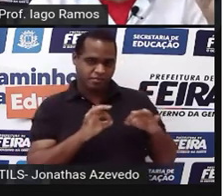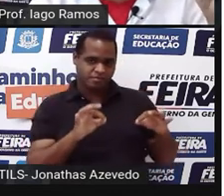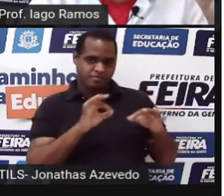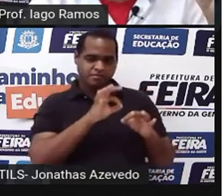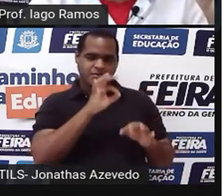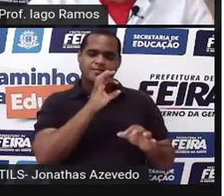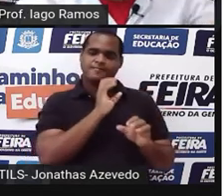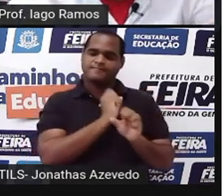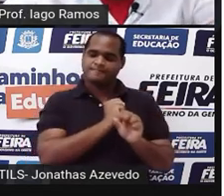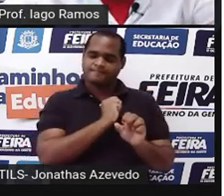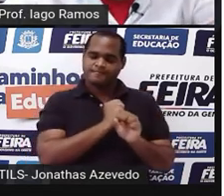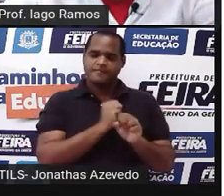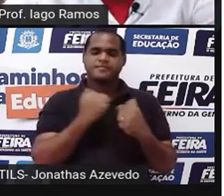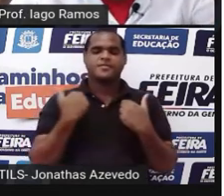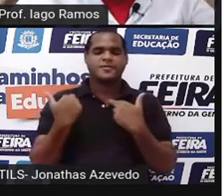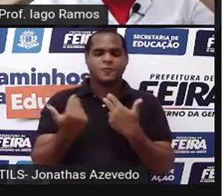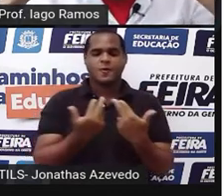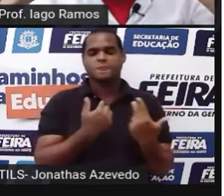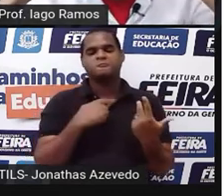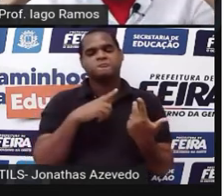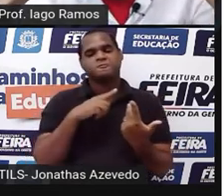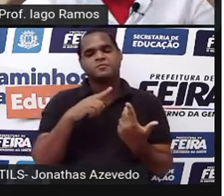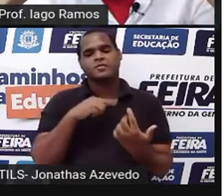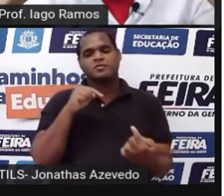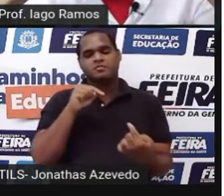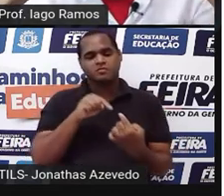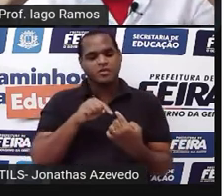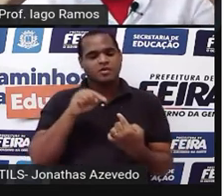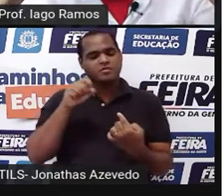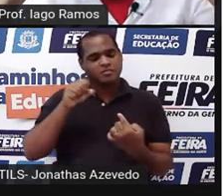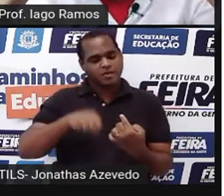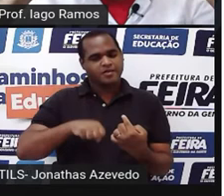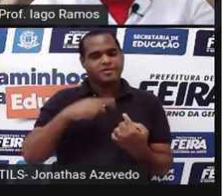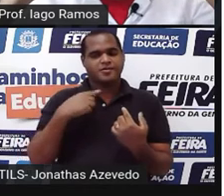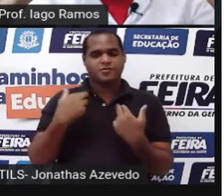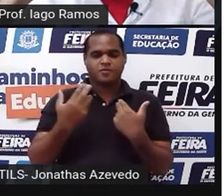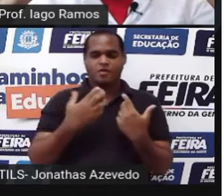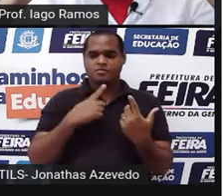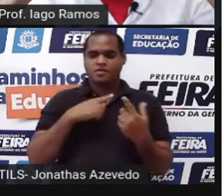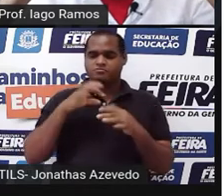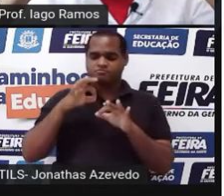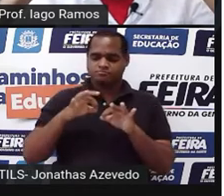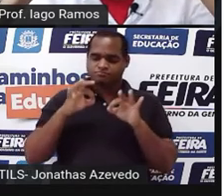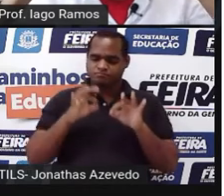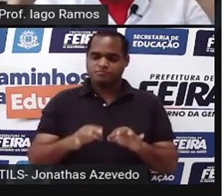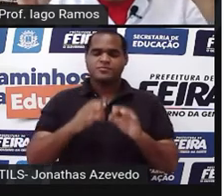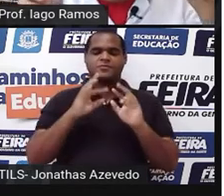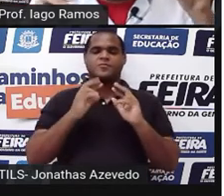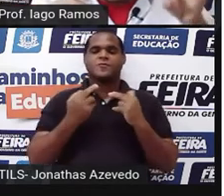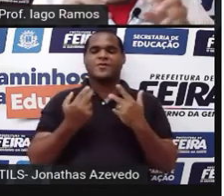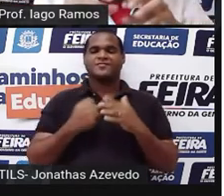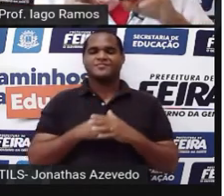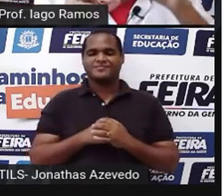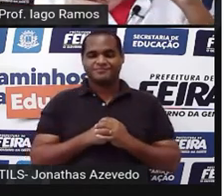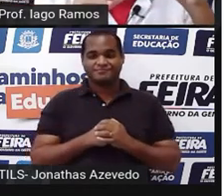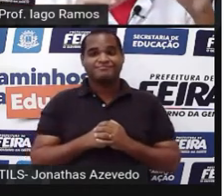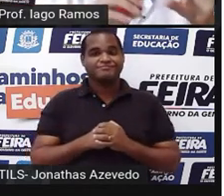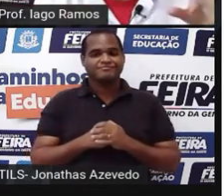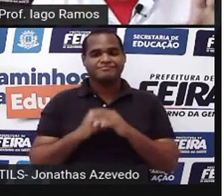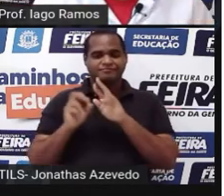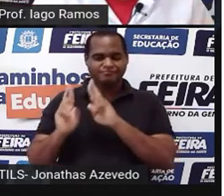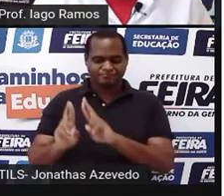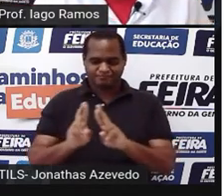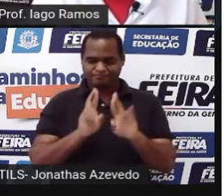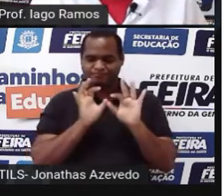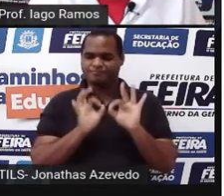outro triângulo ocupam o mesmo lugar, a mesma posição, respeitando ali